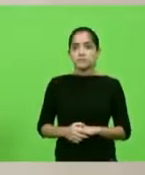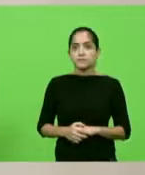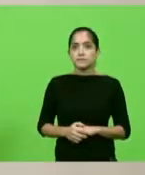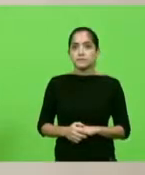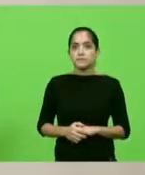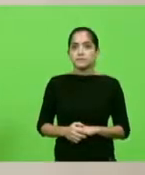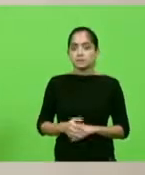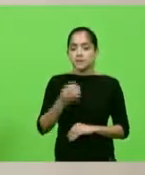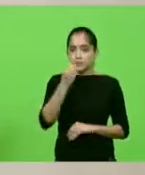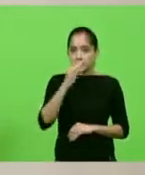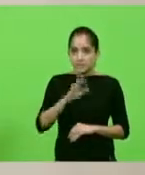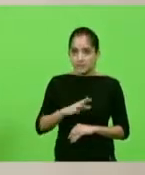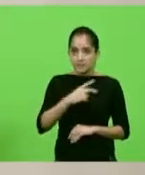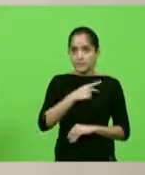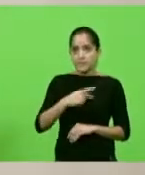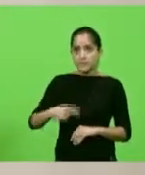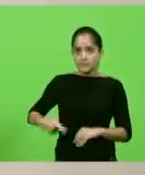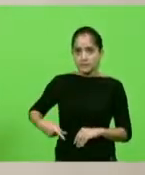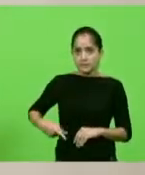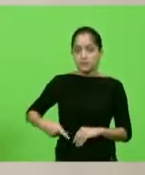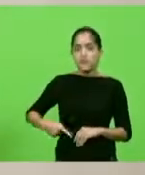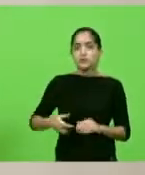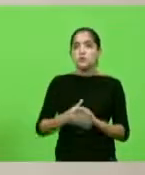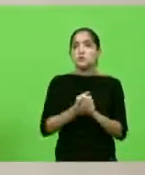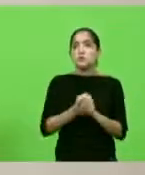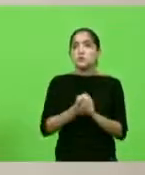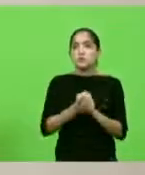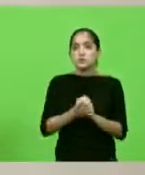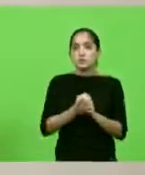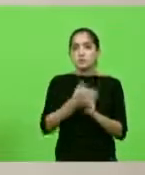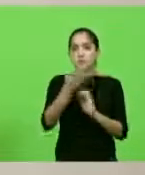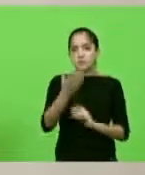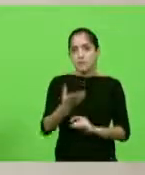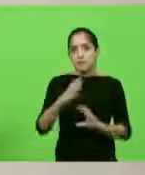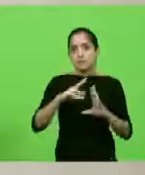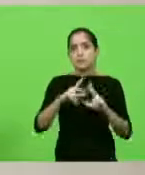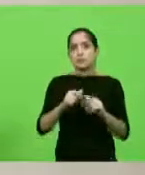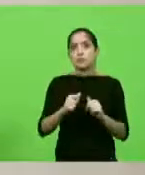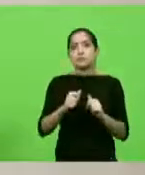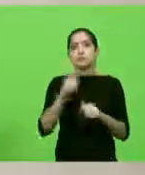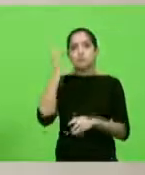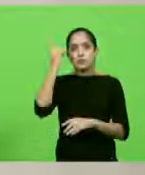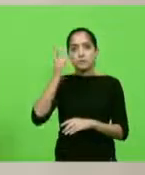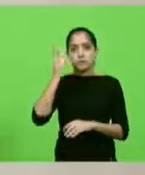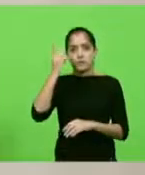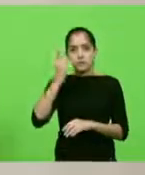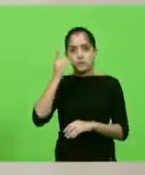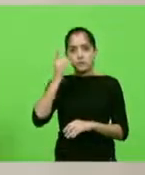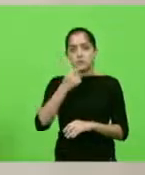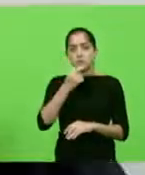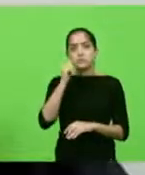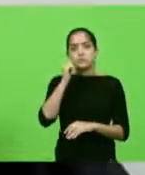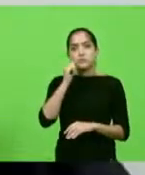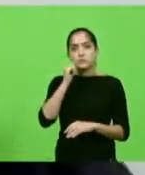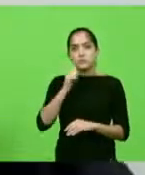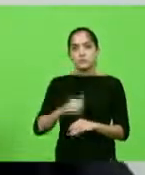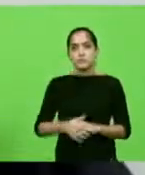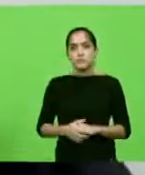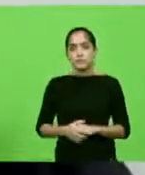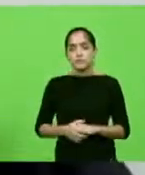Boa tarde, presidente. Quero cumprimentá-lo e cumprimentar a todos os colegas deputados, deputadas,